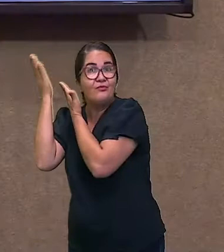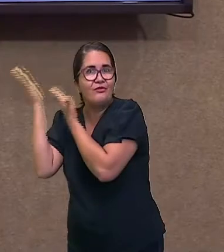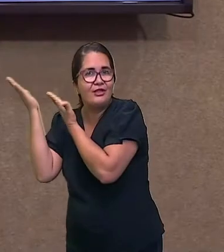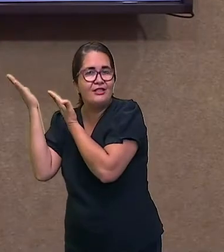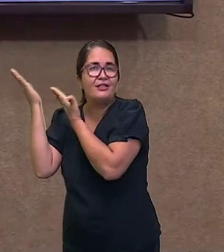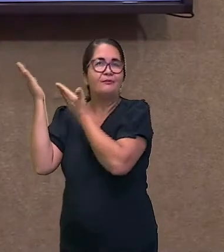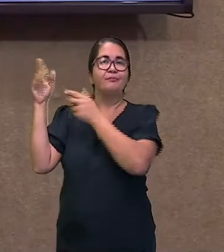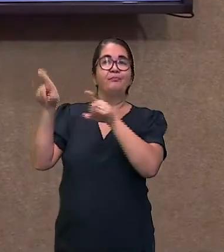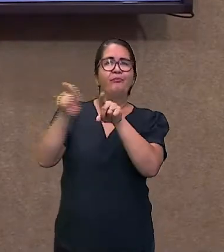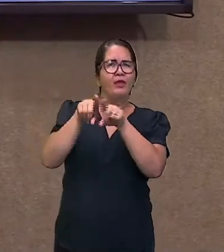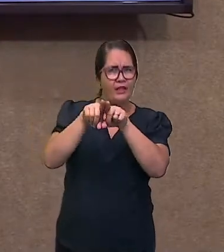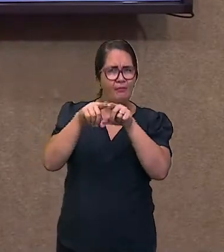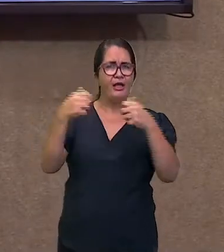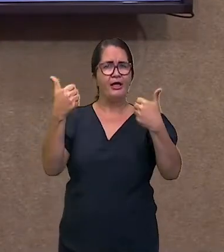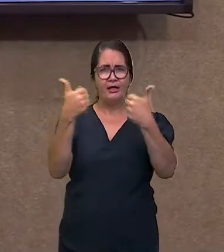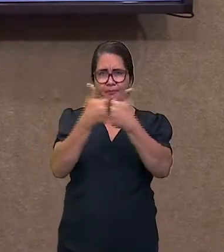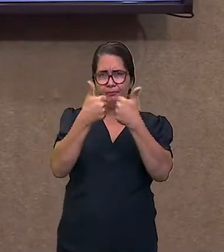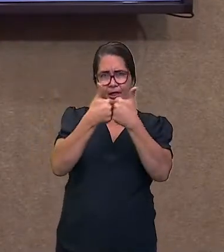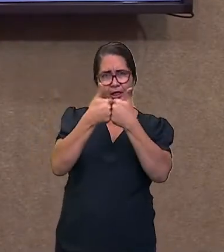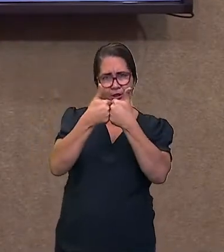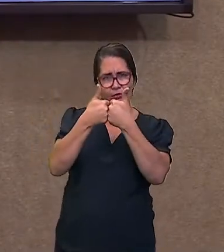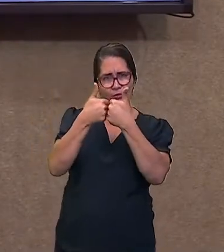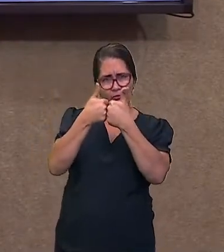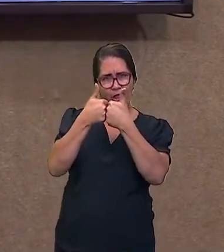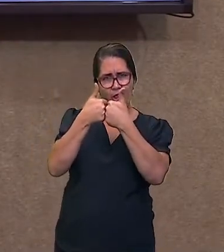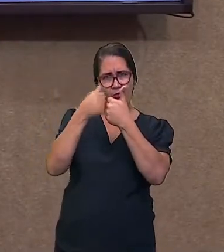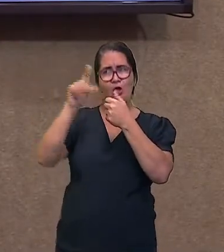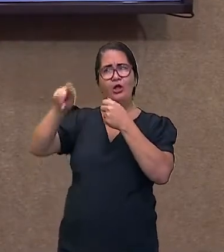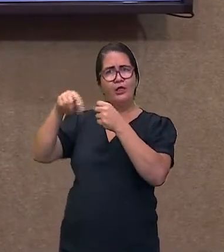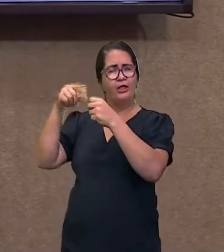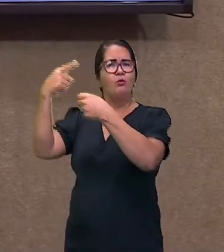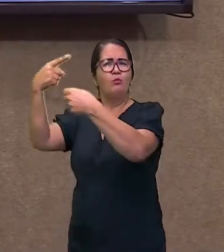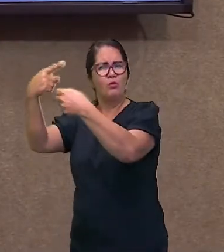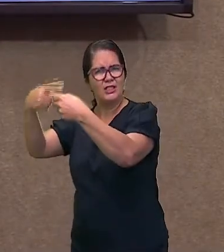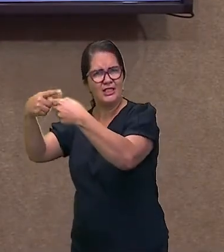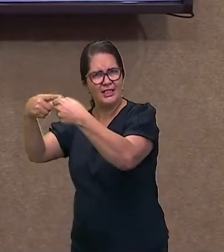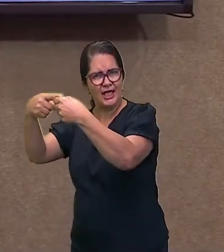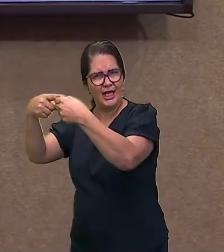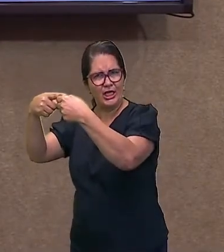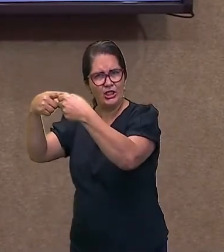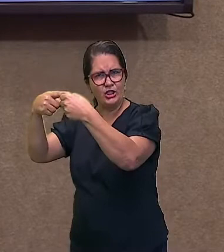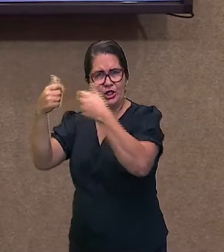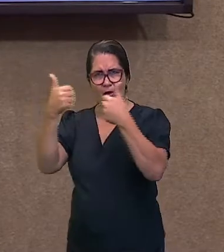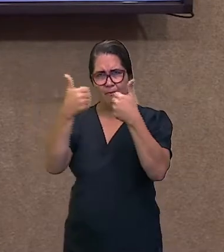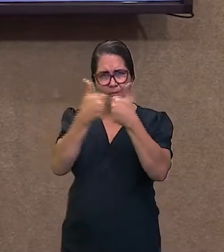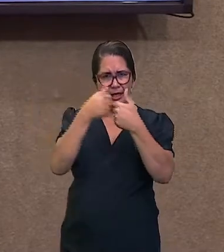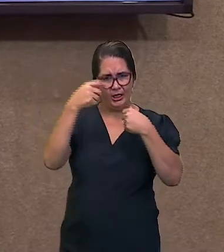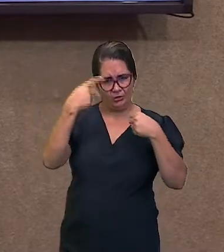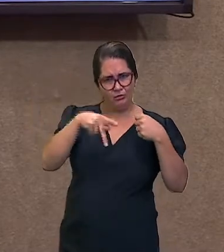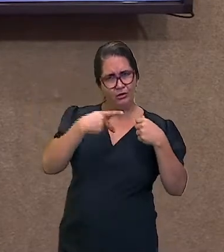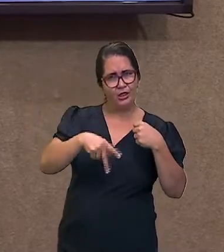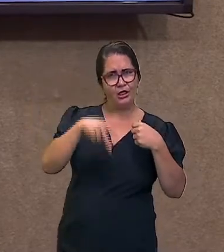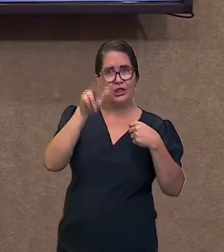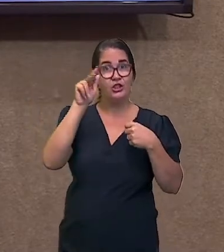em Itabirinha de Mantena, nós temos uma outra área de conservação, onde nós temos bandos de